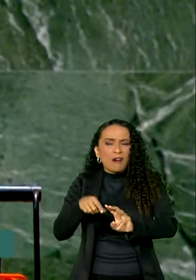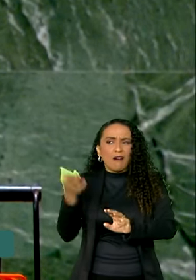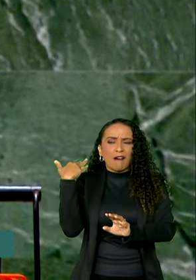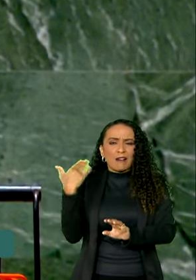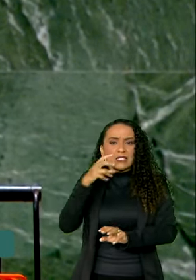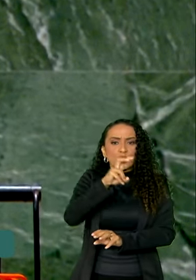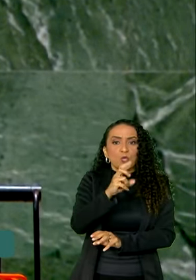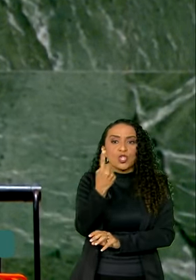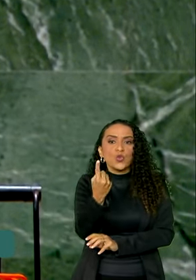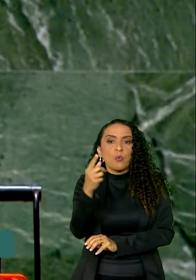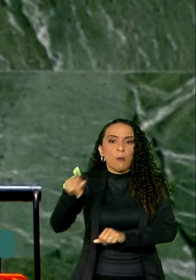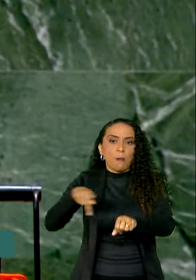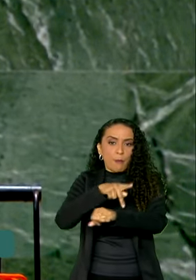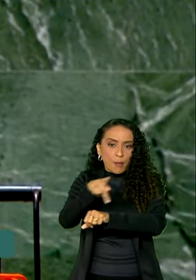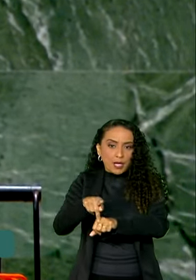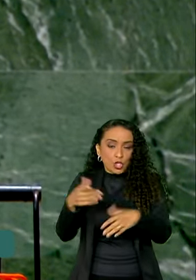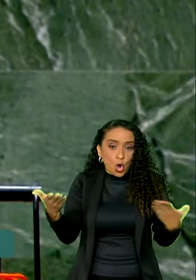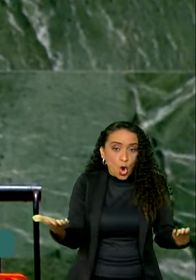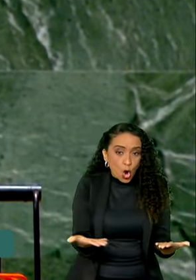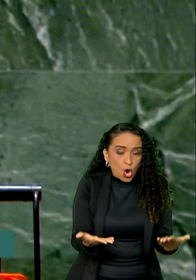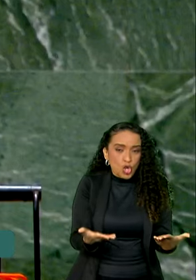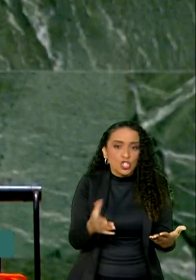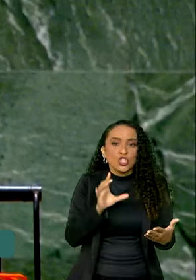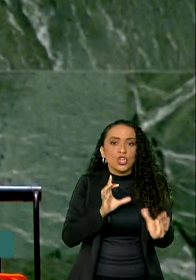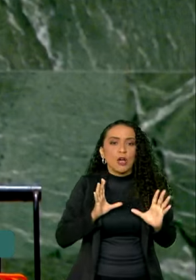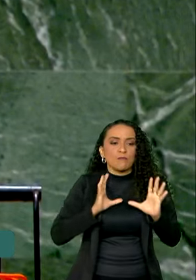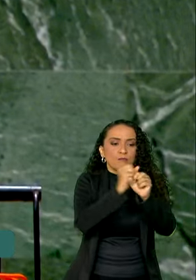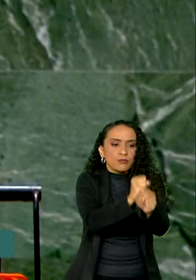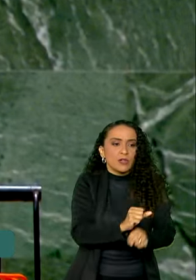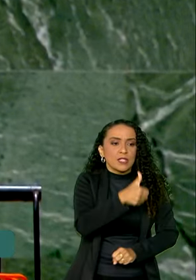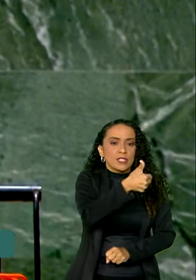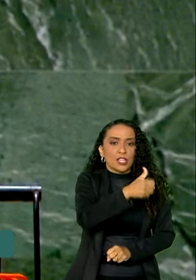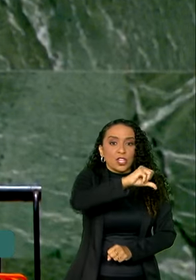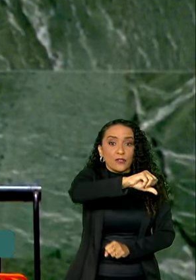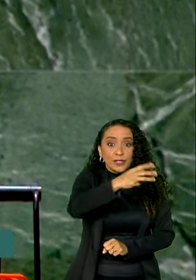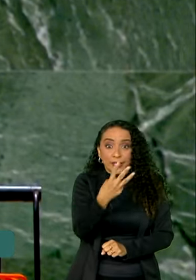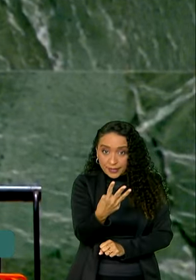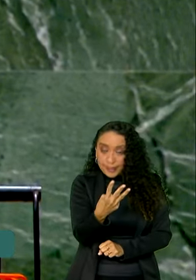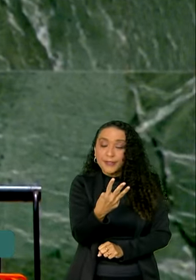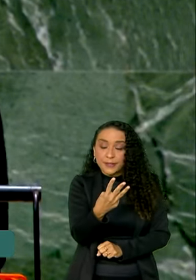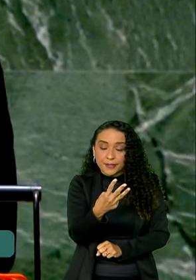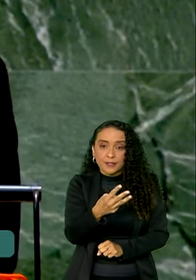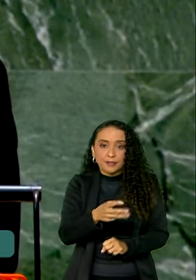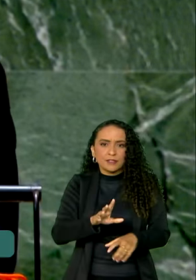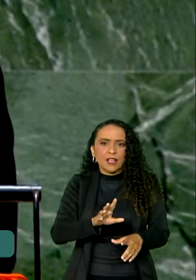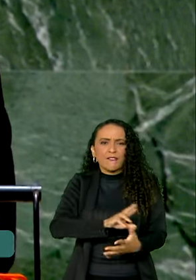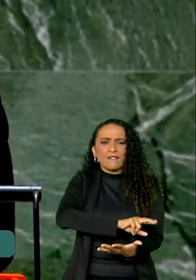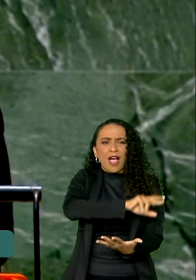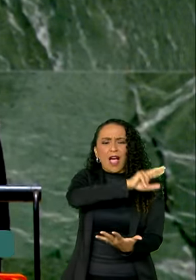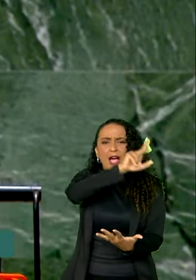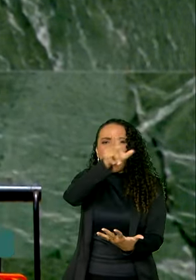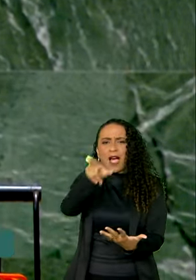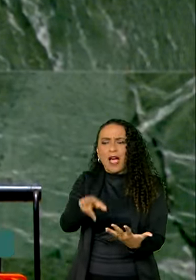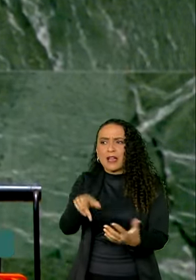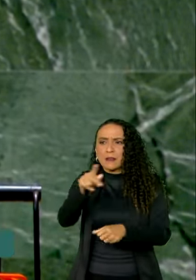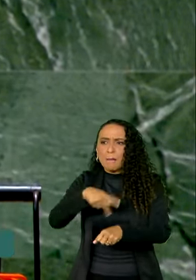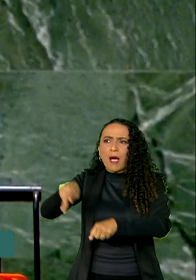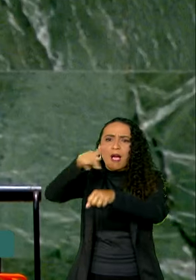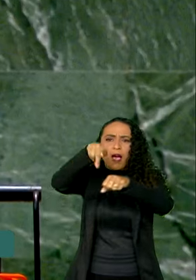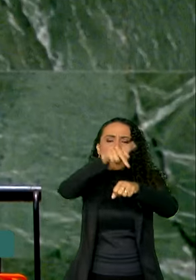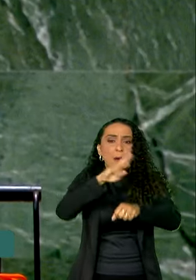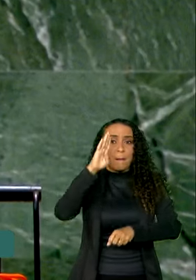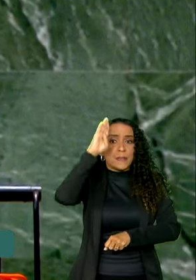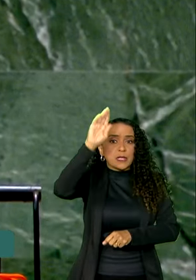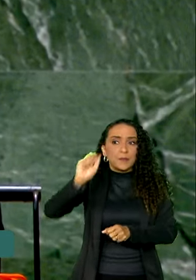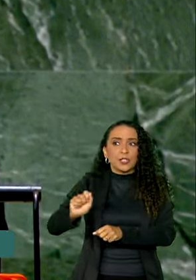51 países. Hoje, somos 193. Várias nações, principalmente no continente